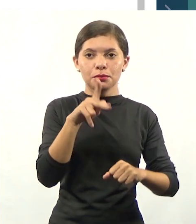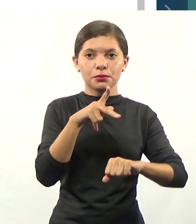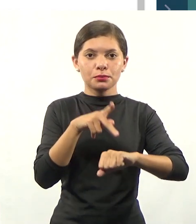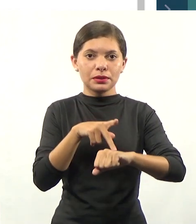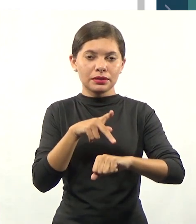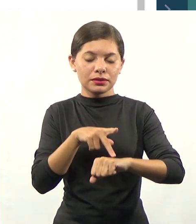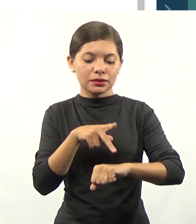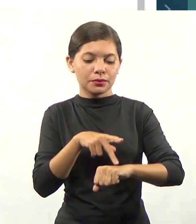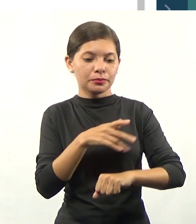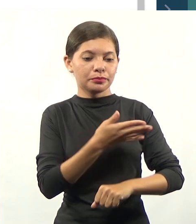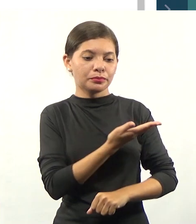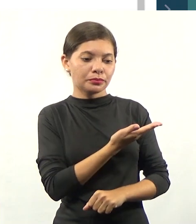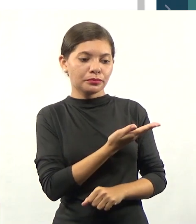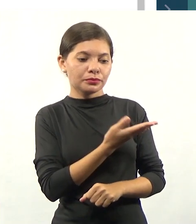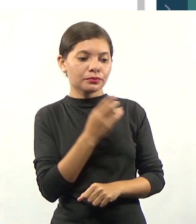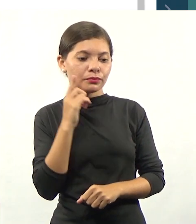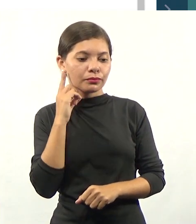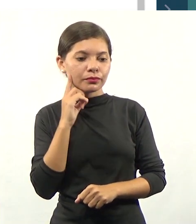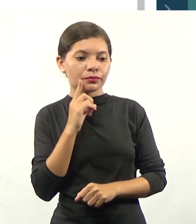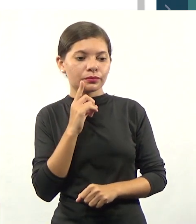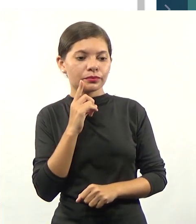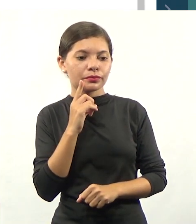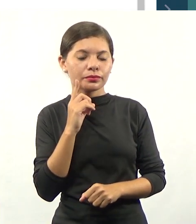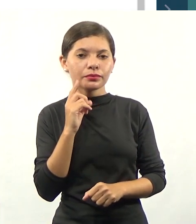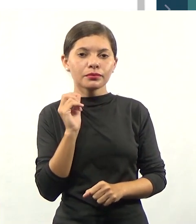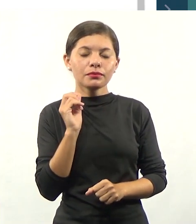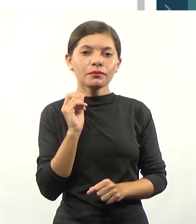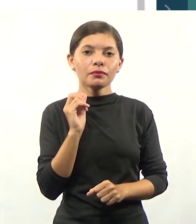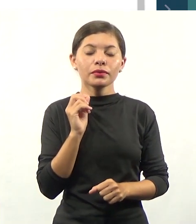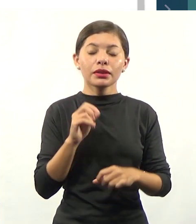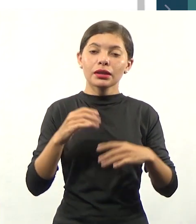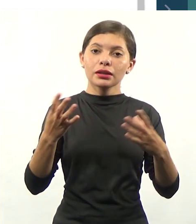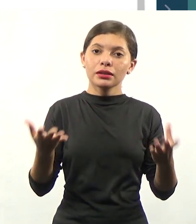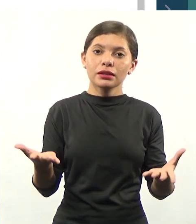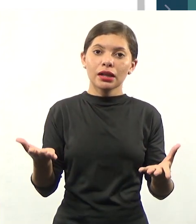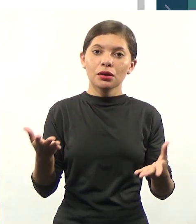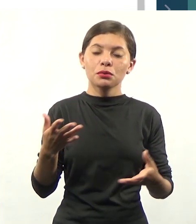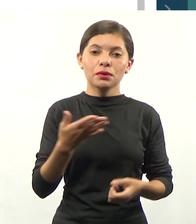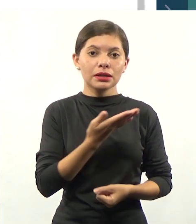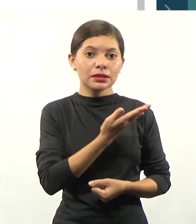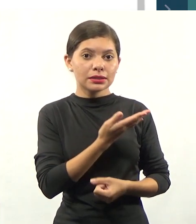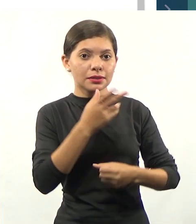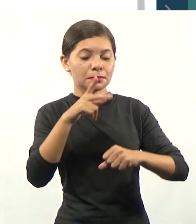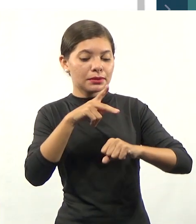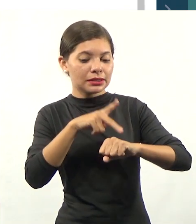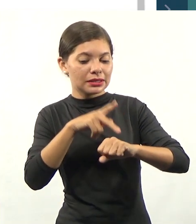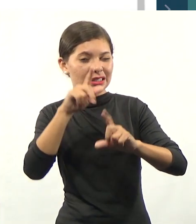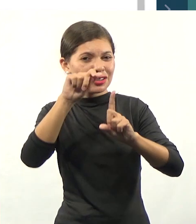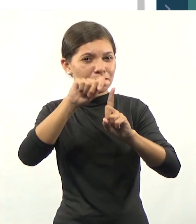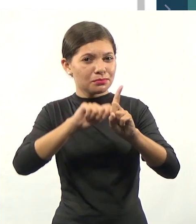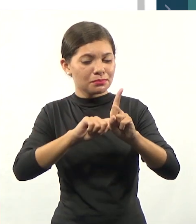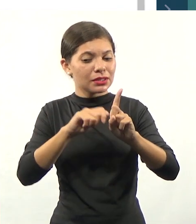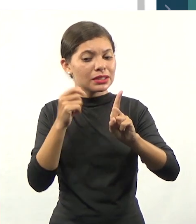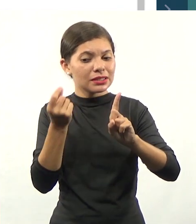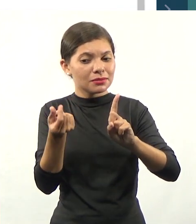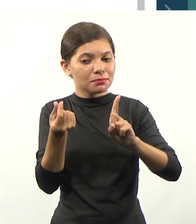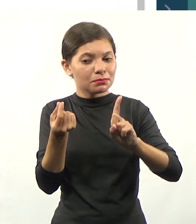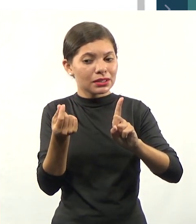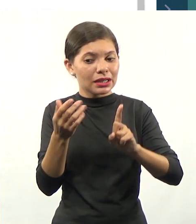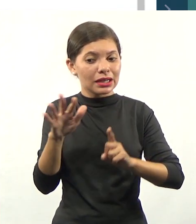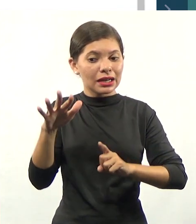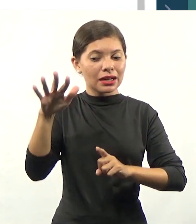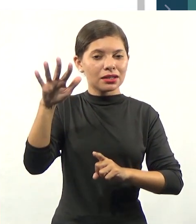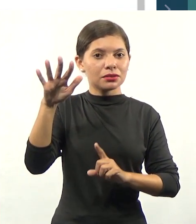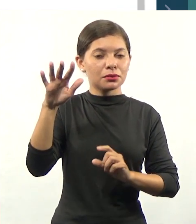Zelândia, Reino Unido e Estados Unidos. Então, assim, nesses países, as mensalidades são muito altas,